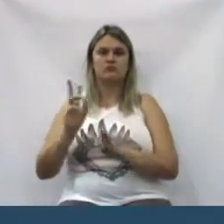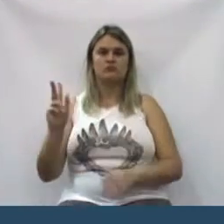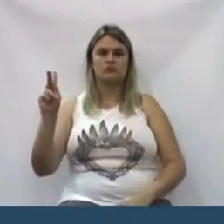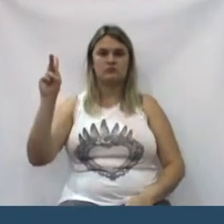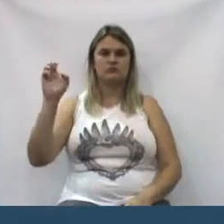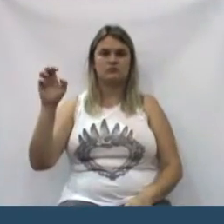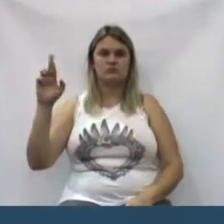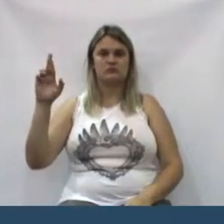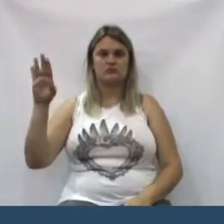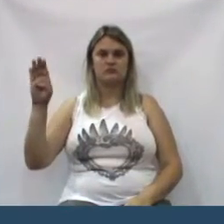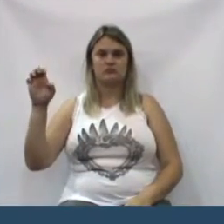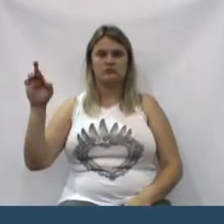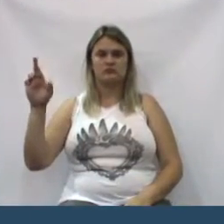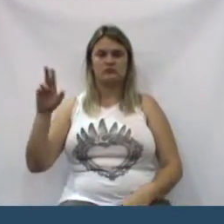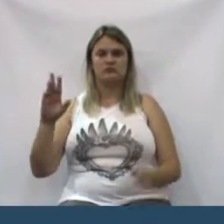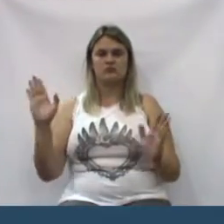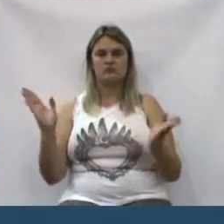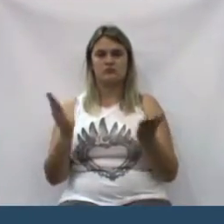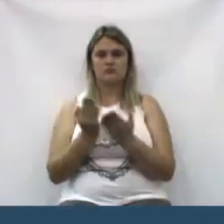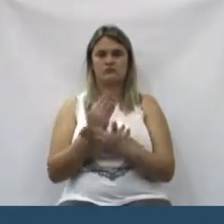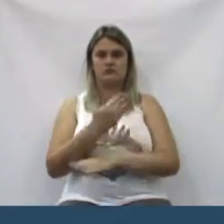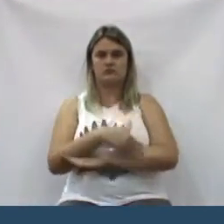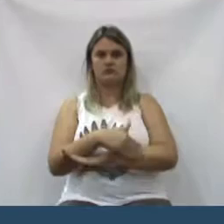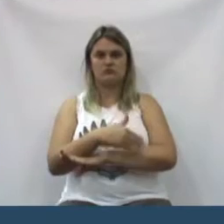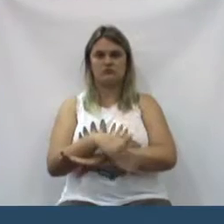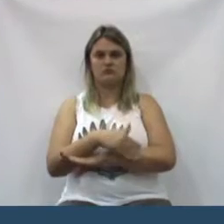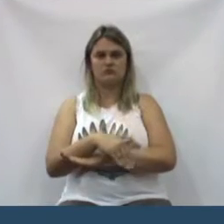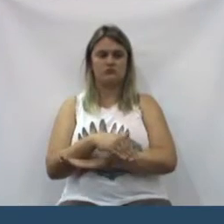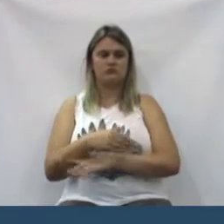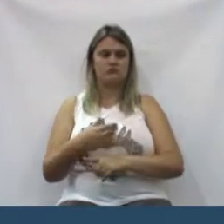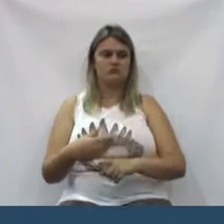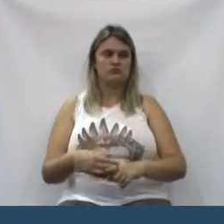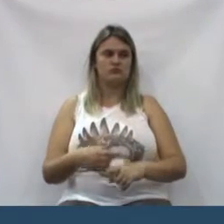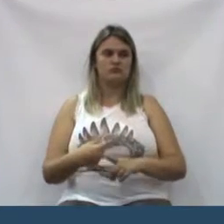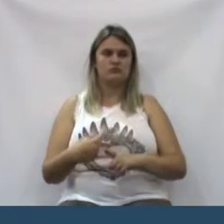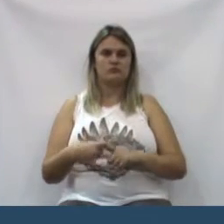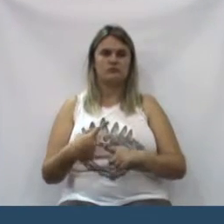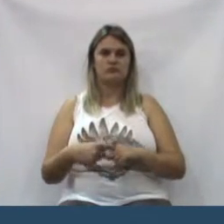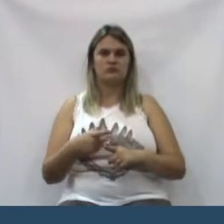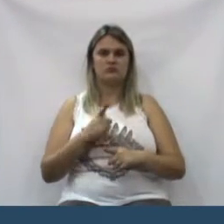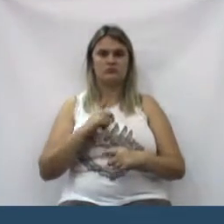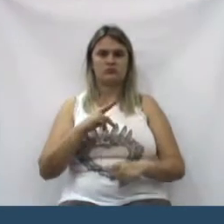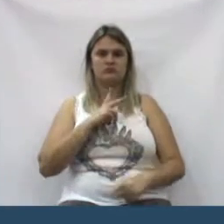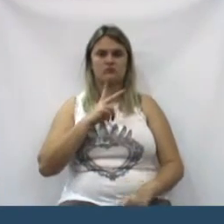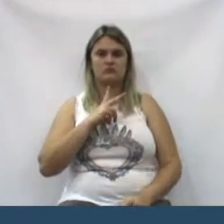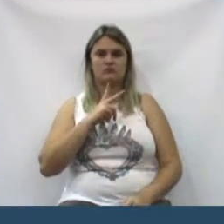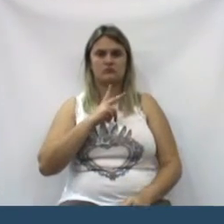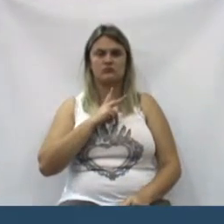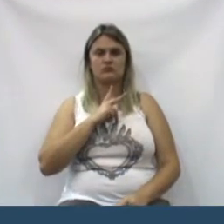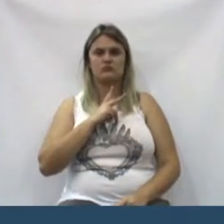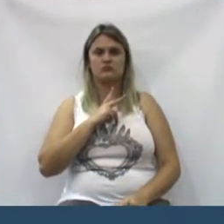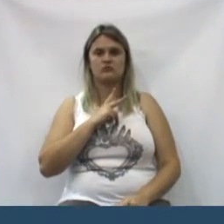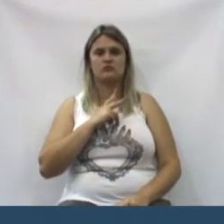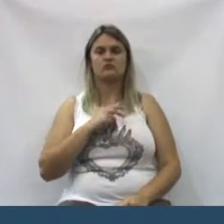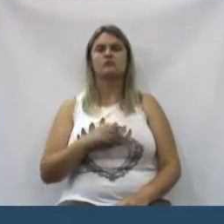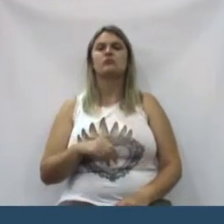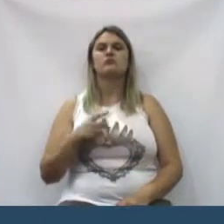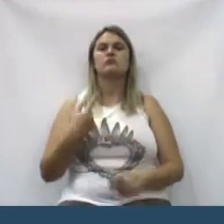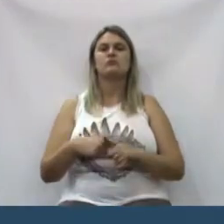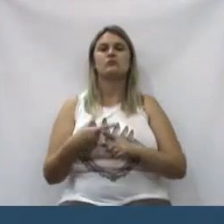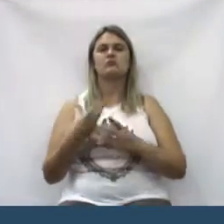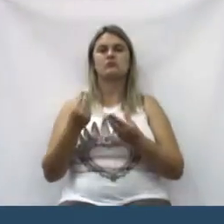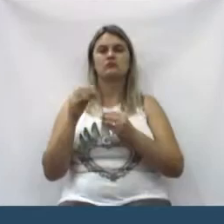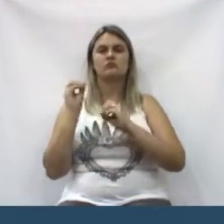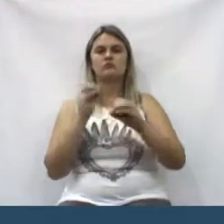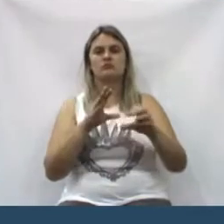pedreira lá em cima, e quando foi fechada essa rua, até por motivos particulares dos Teresca, porque